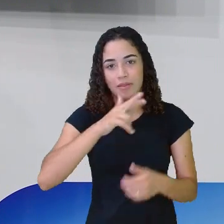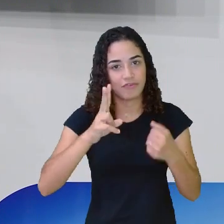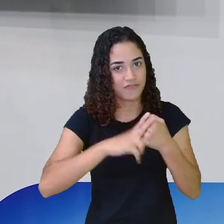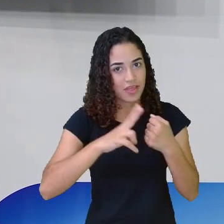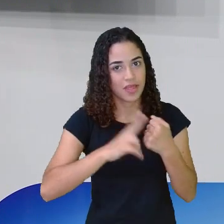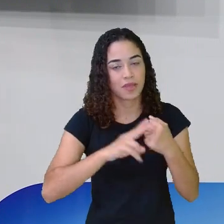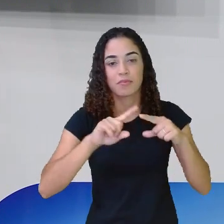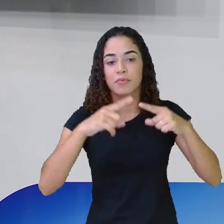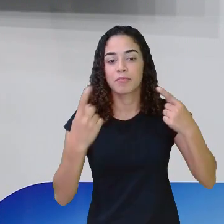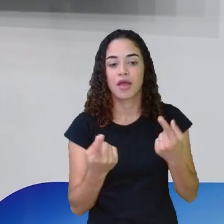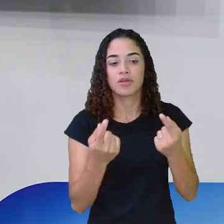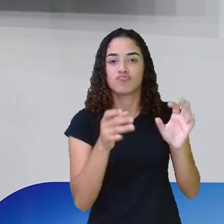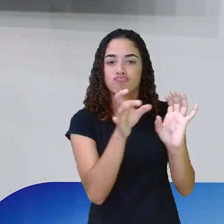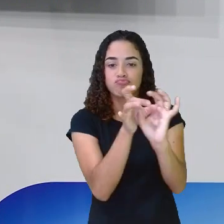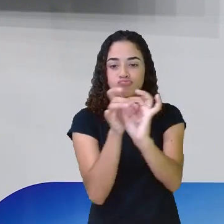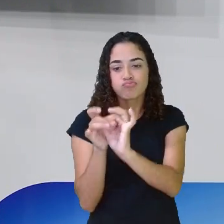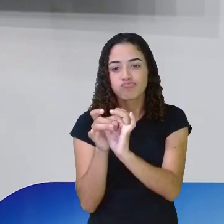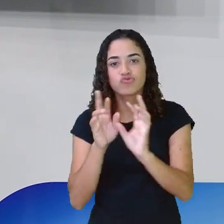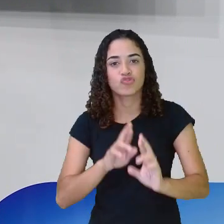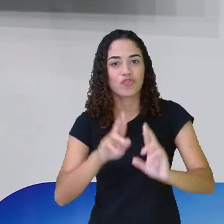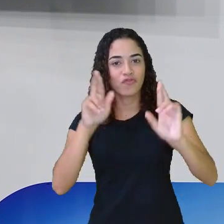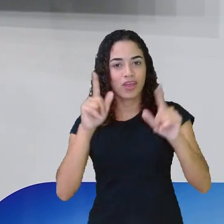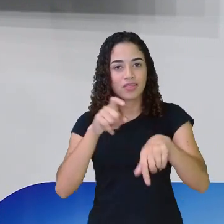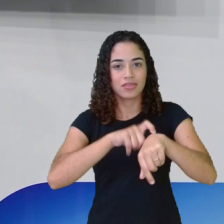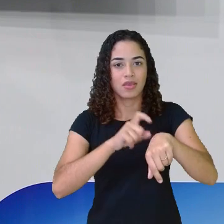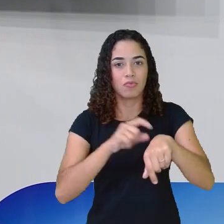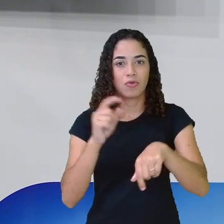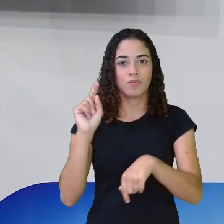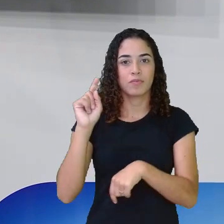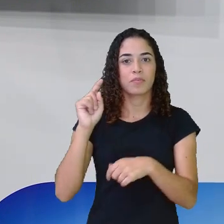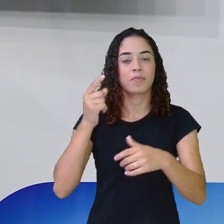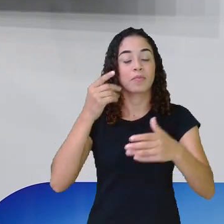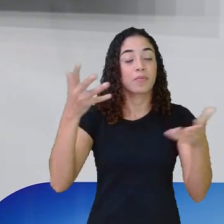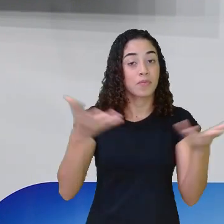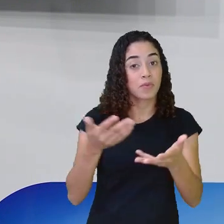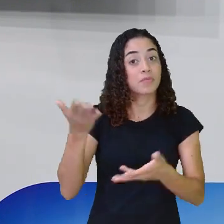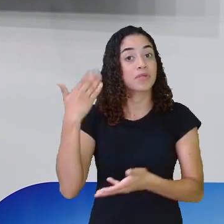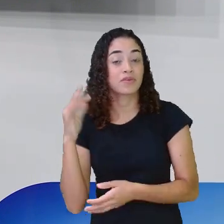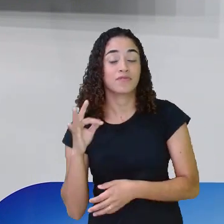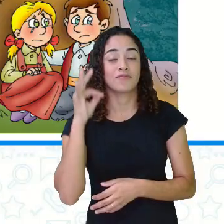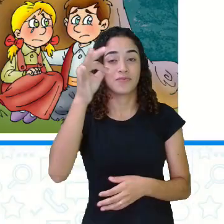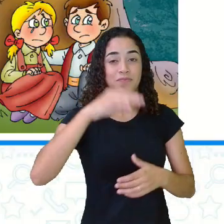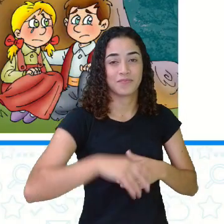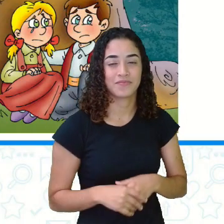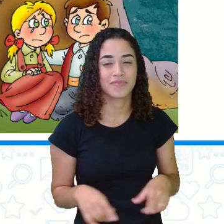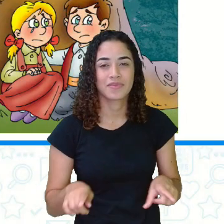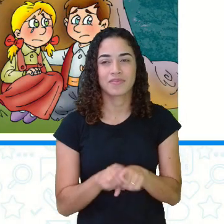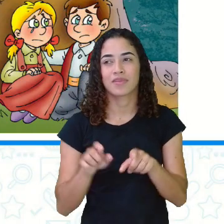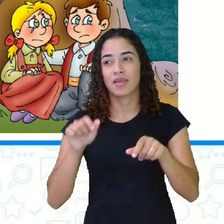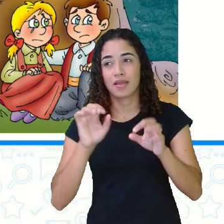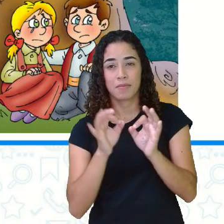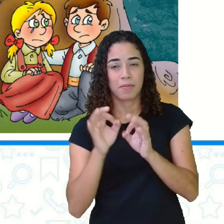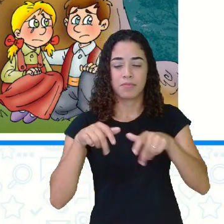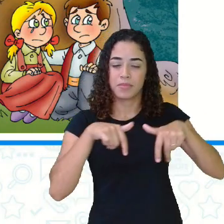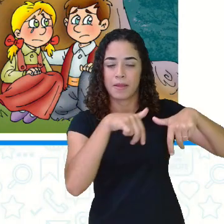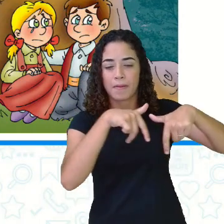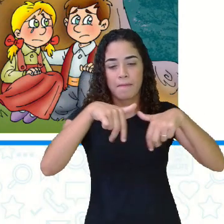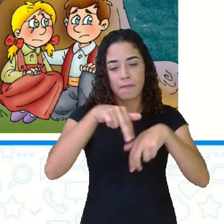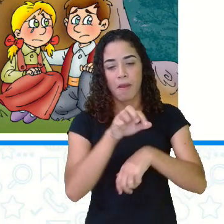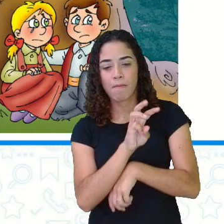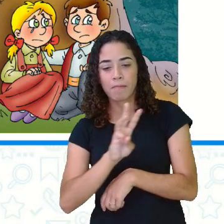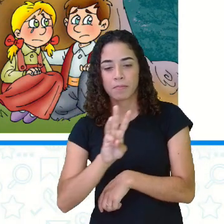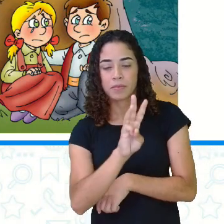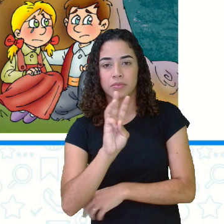porém, conjugado nos três tempos. Está certo? Agora, depois de uma longa caminhada, os três